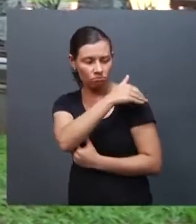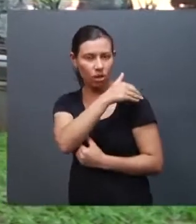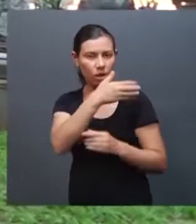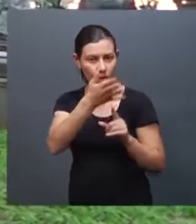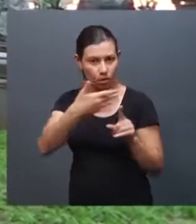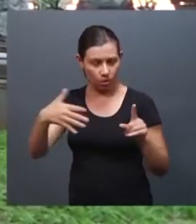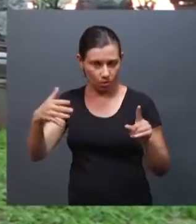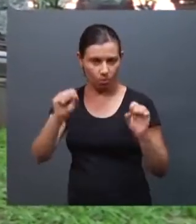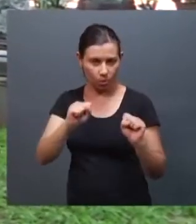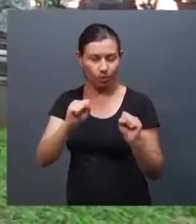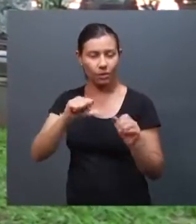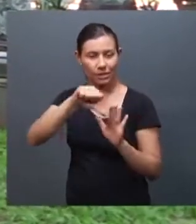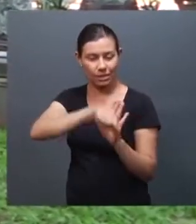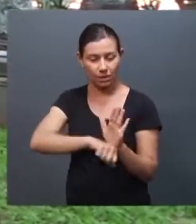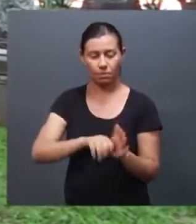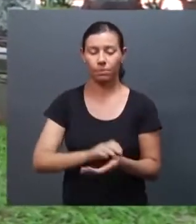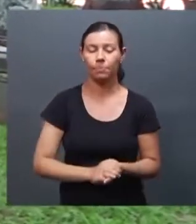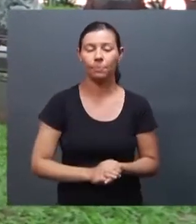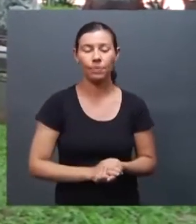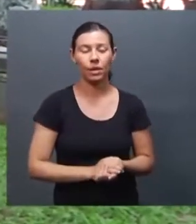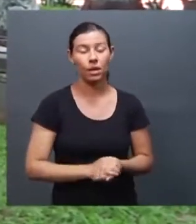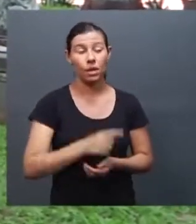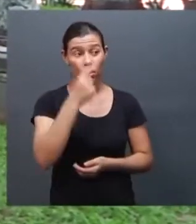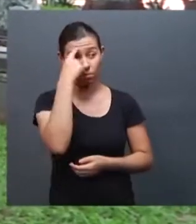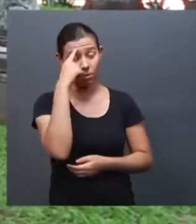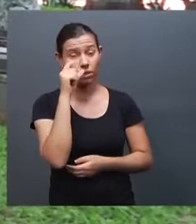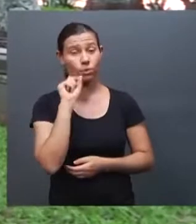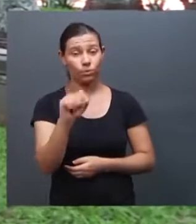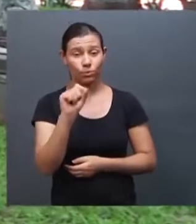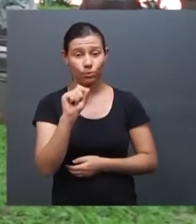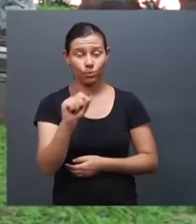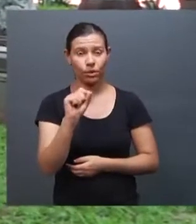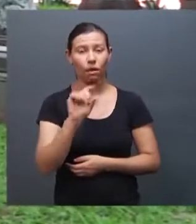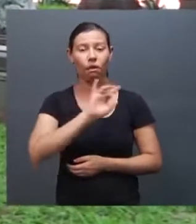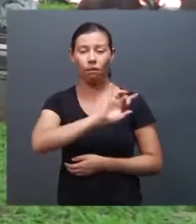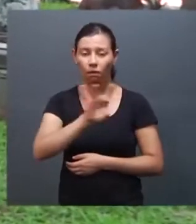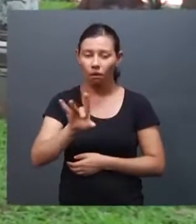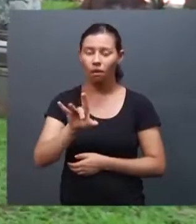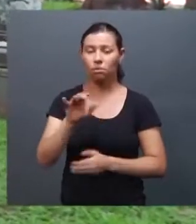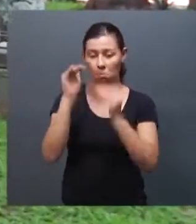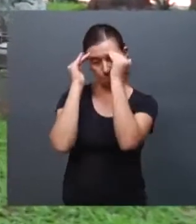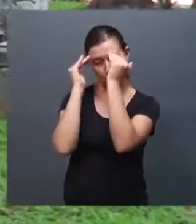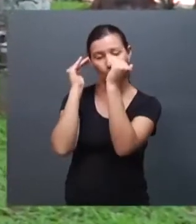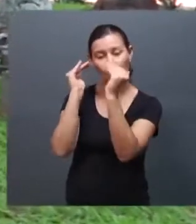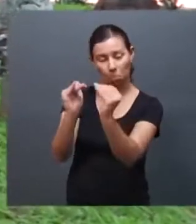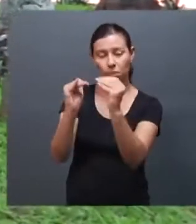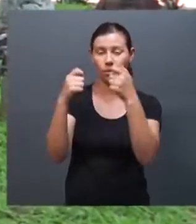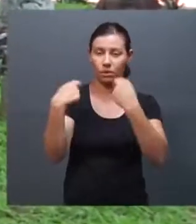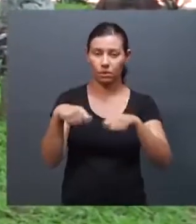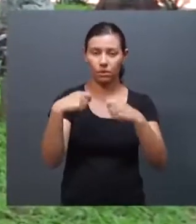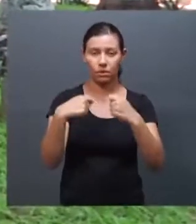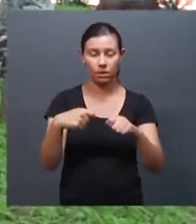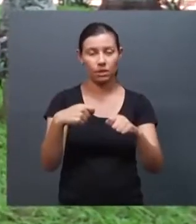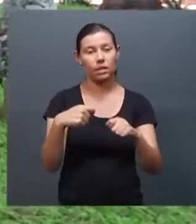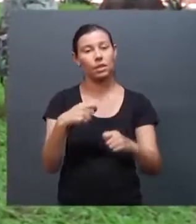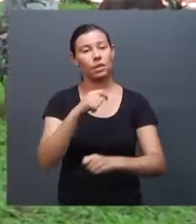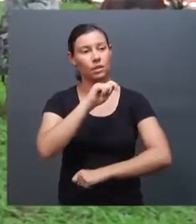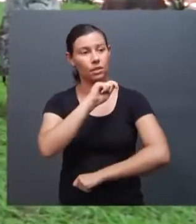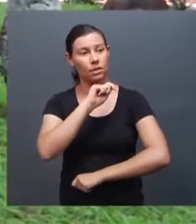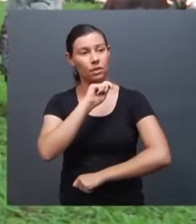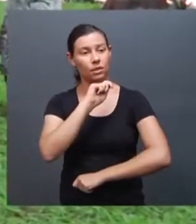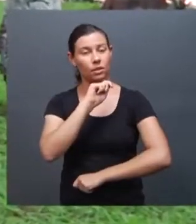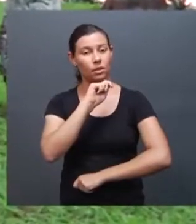eu acho que cada ser humano deve ter o seu respeito e todos devem respeitar um ao outro, independente de cor, de raça, opção